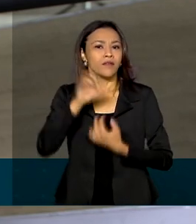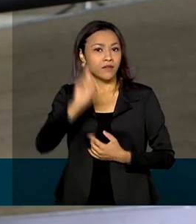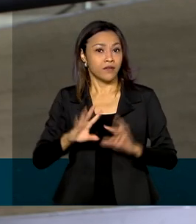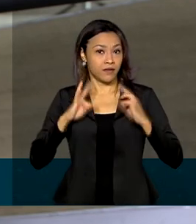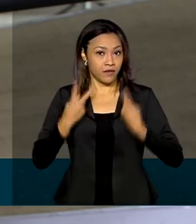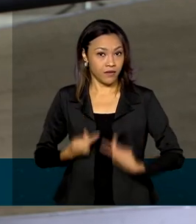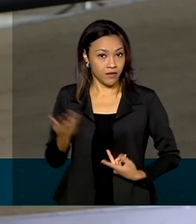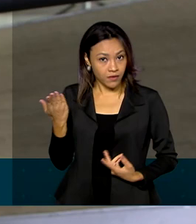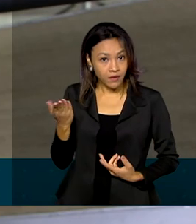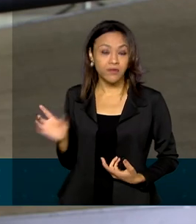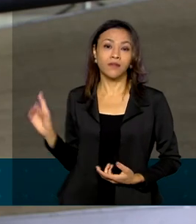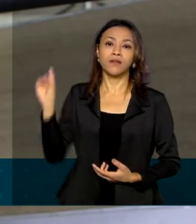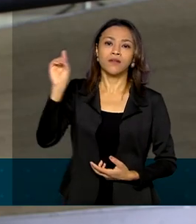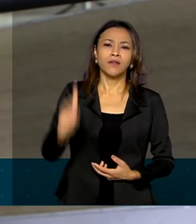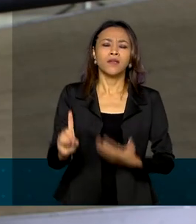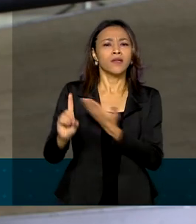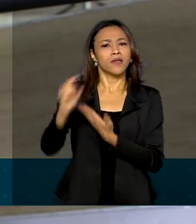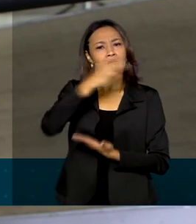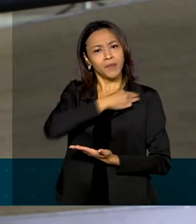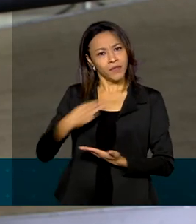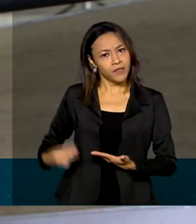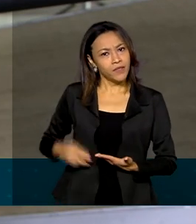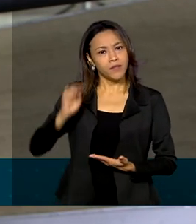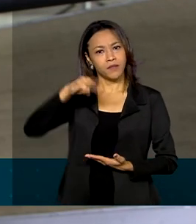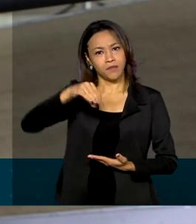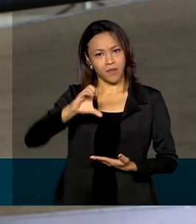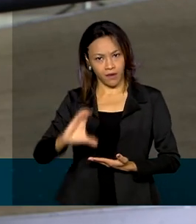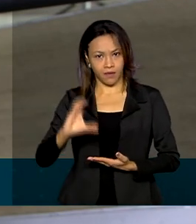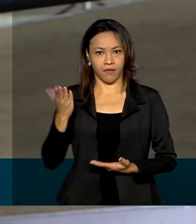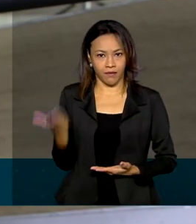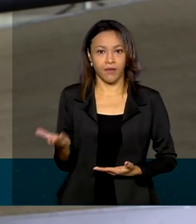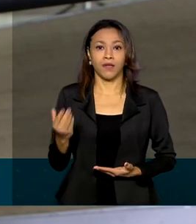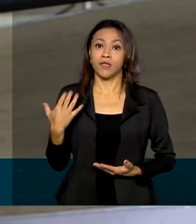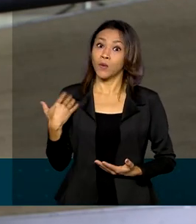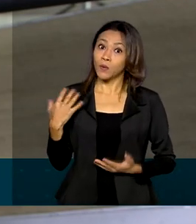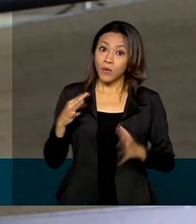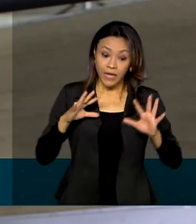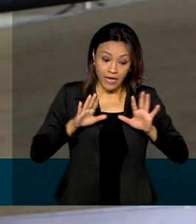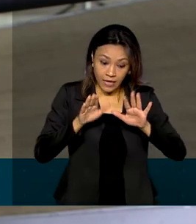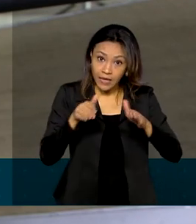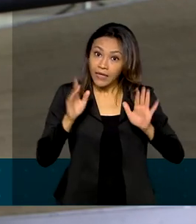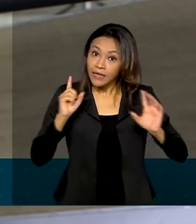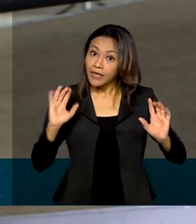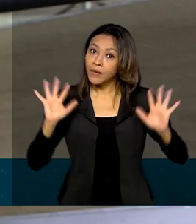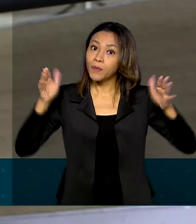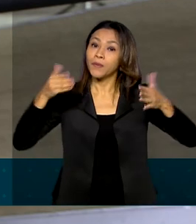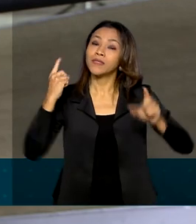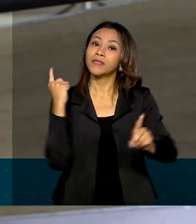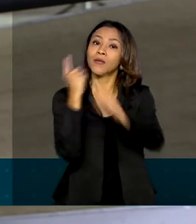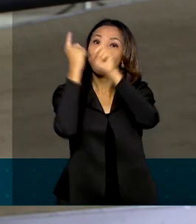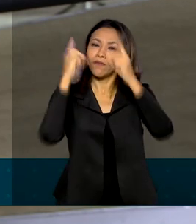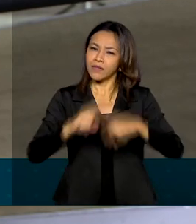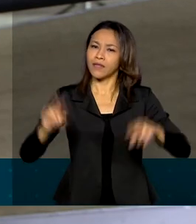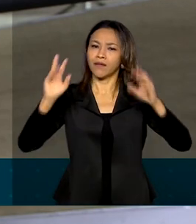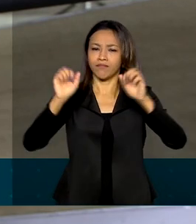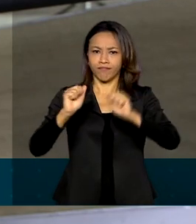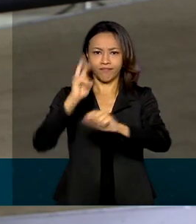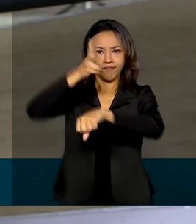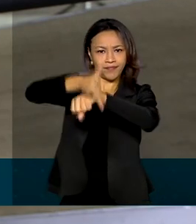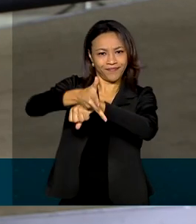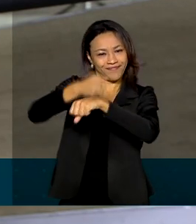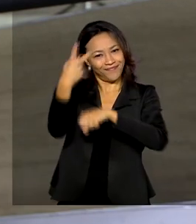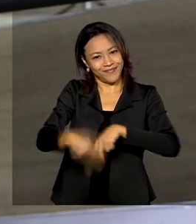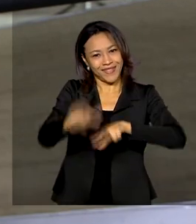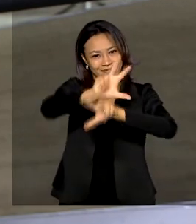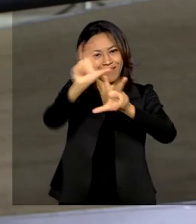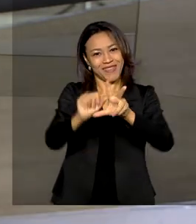Alves, e o ministro da Educação, Milton Ribeiro. Lembrando que todo esse evento será transmitido ao vivo pela TV Brasil. Eu